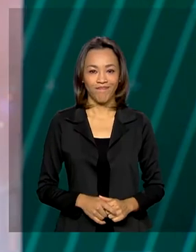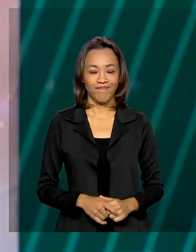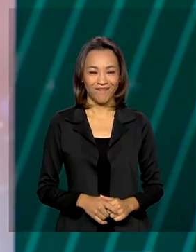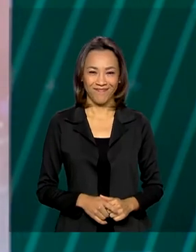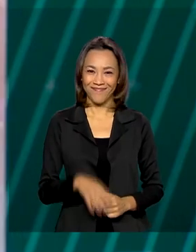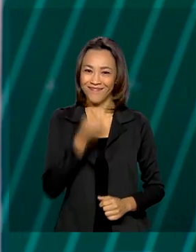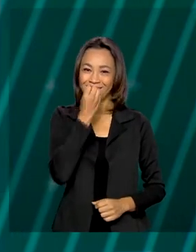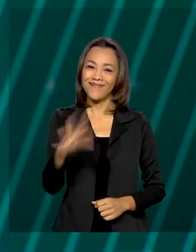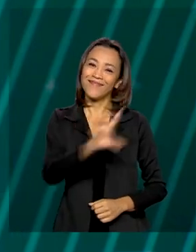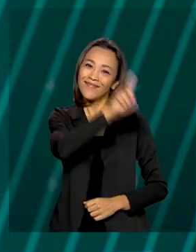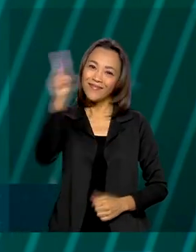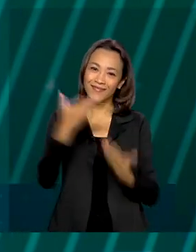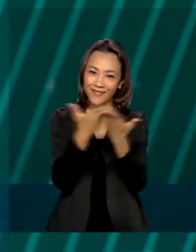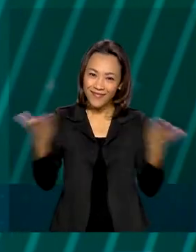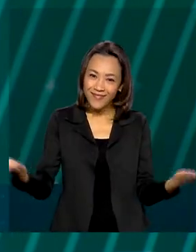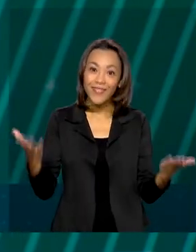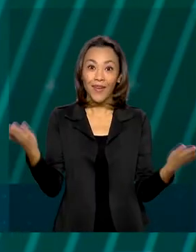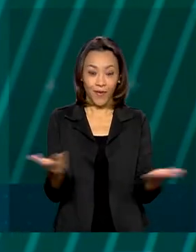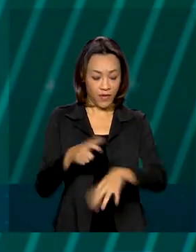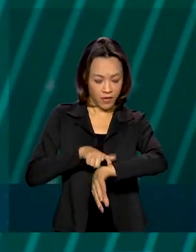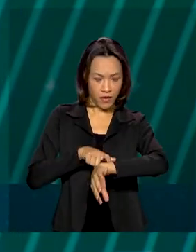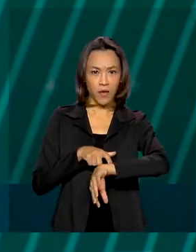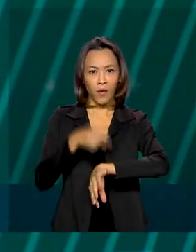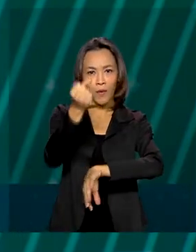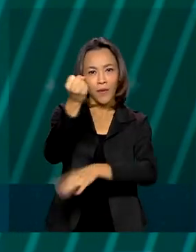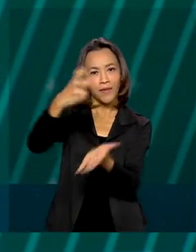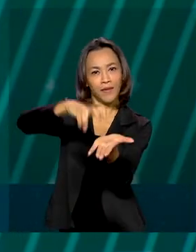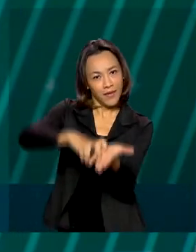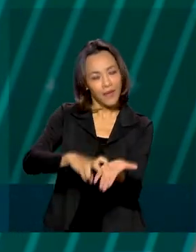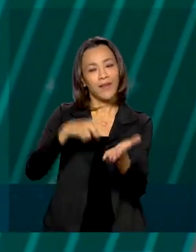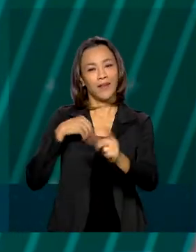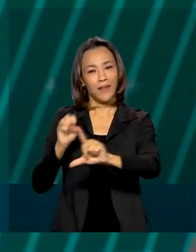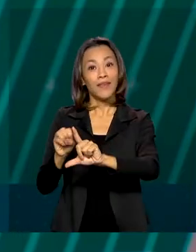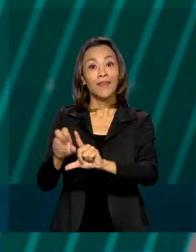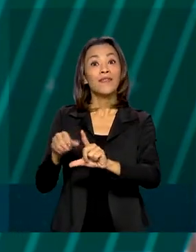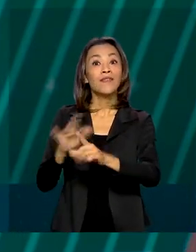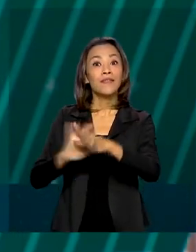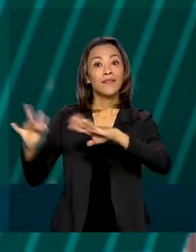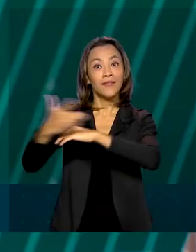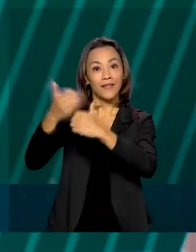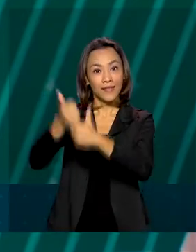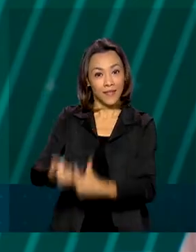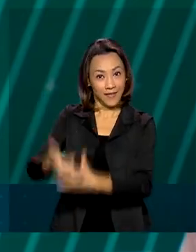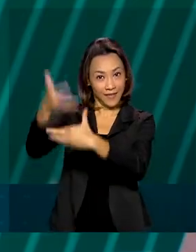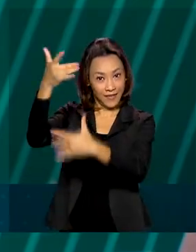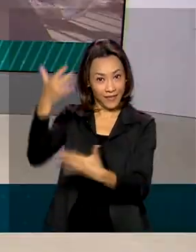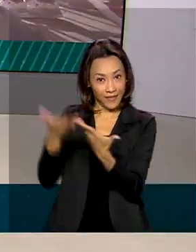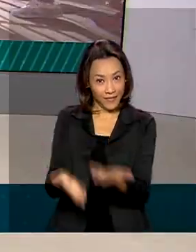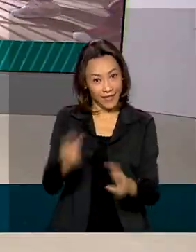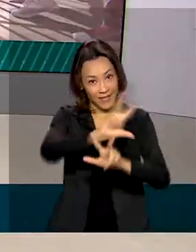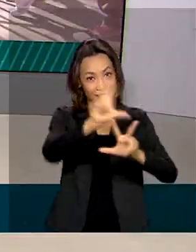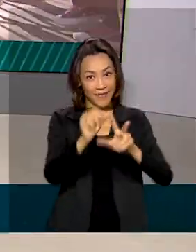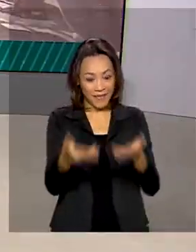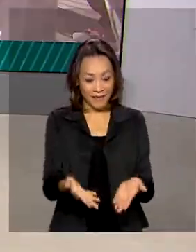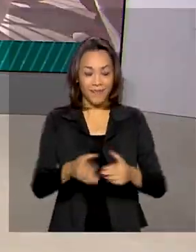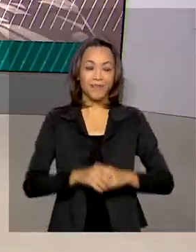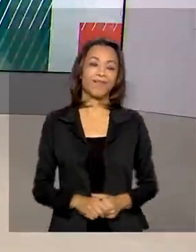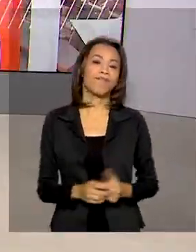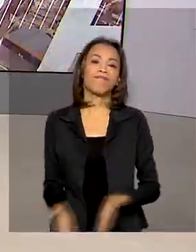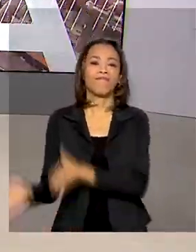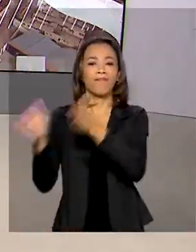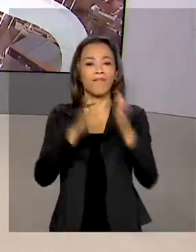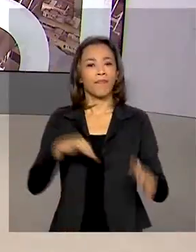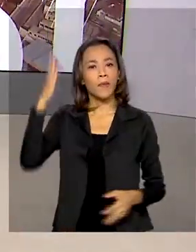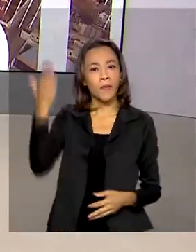Bom dia, agora são oito da manhã e estamos ao vivo pela TV Brasil e redes sociais. O presidente